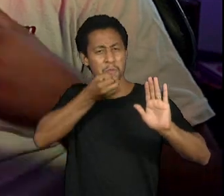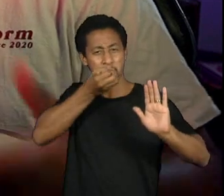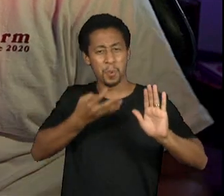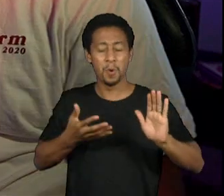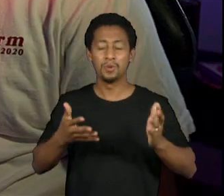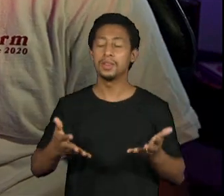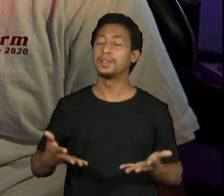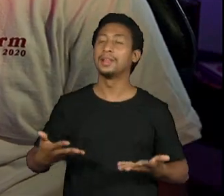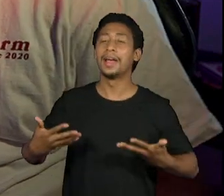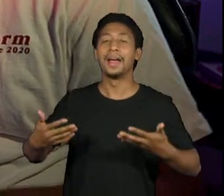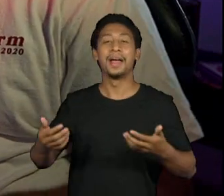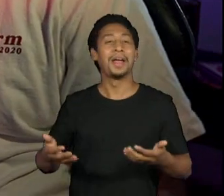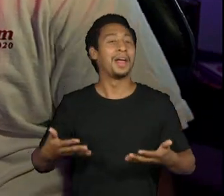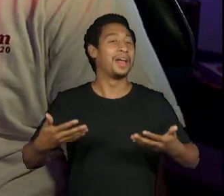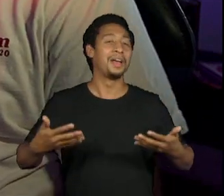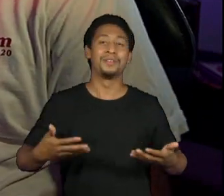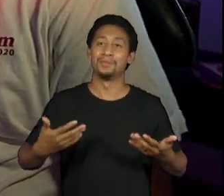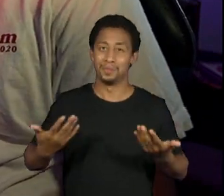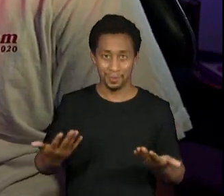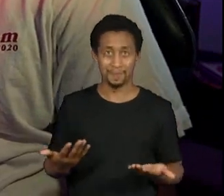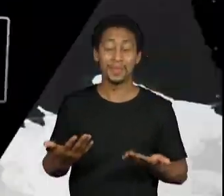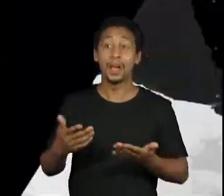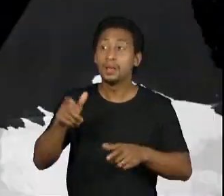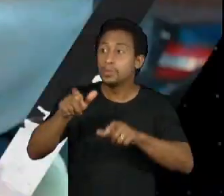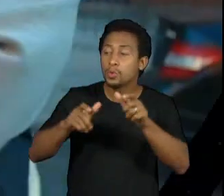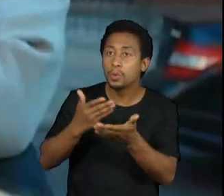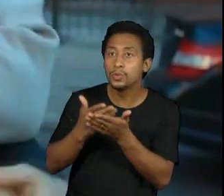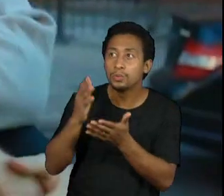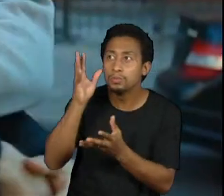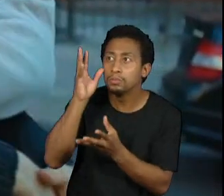que não tinham entendimento sobre o assunto, elas passaram a ter esse entendimento.